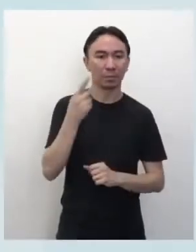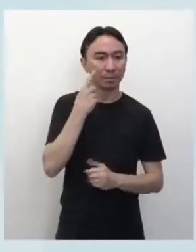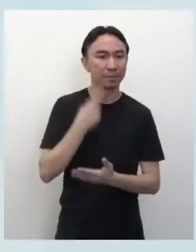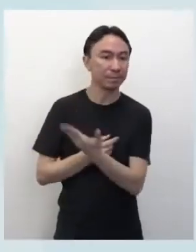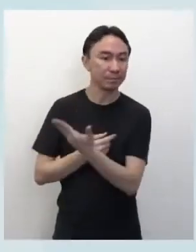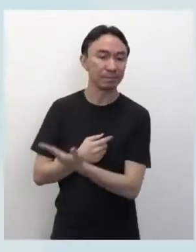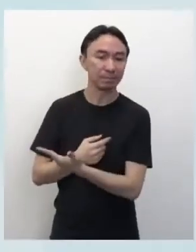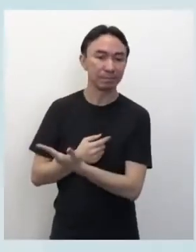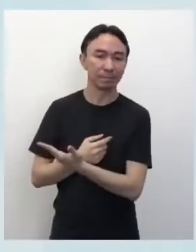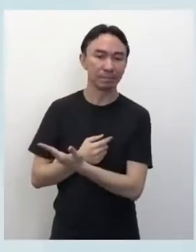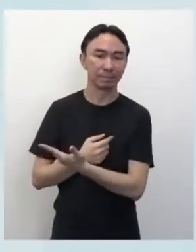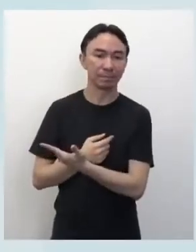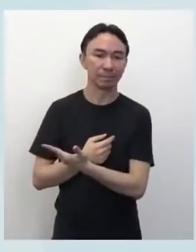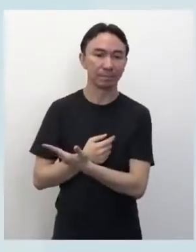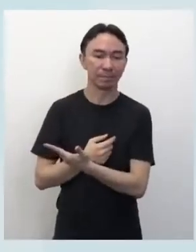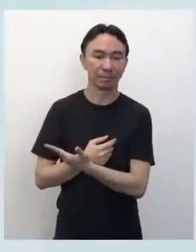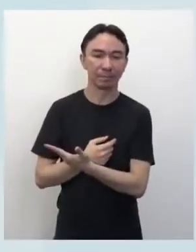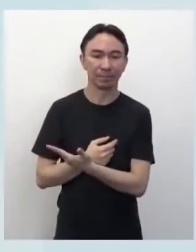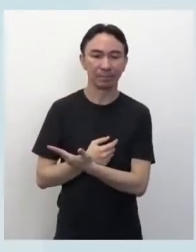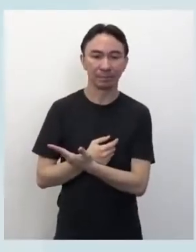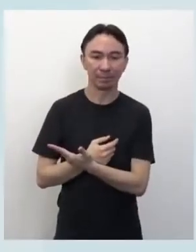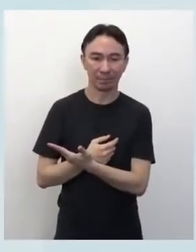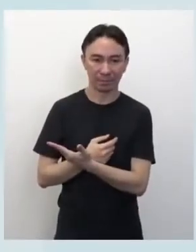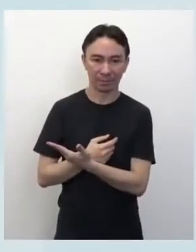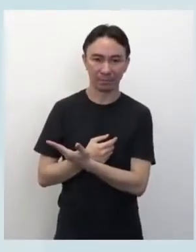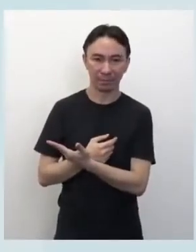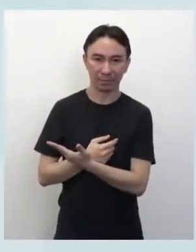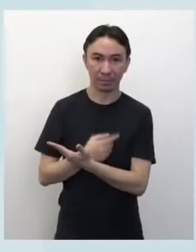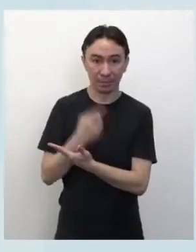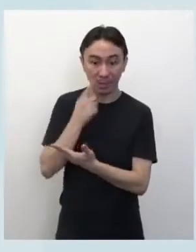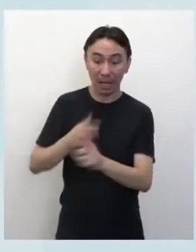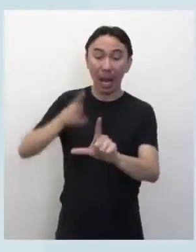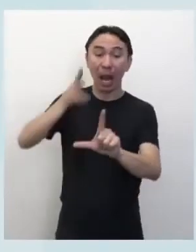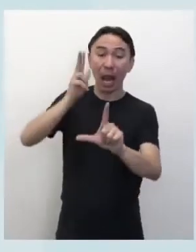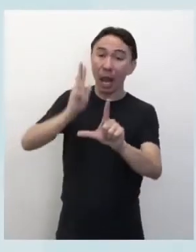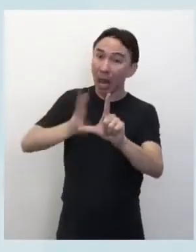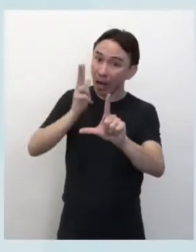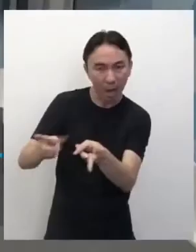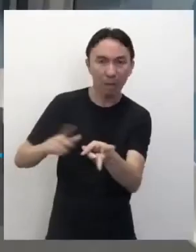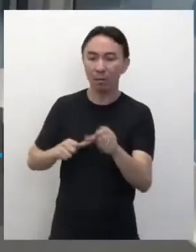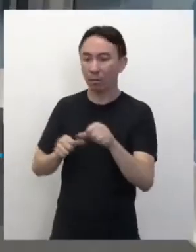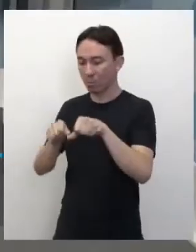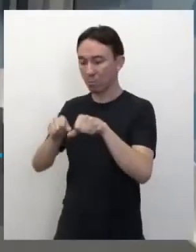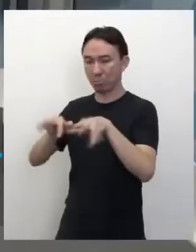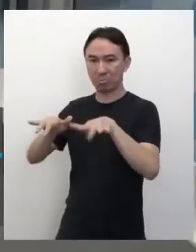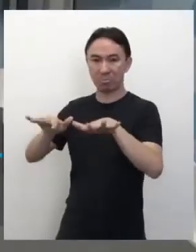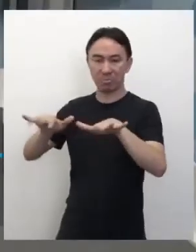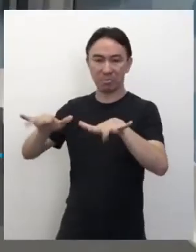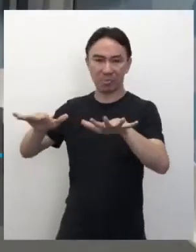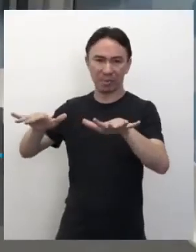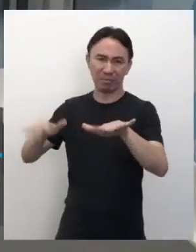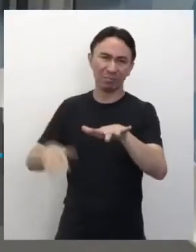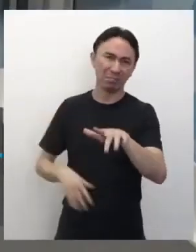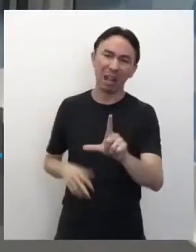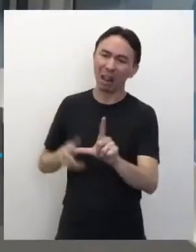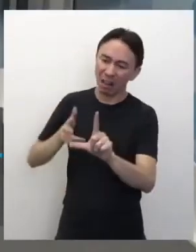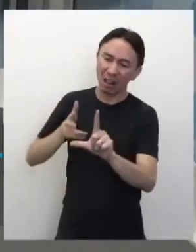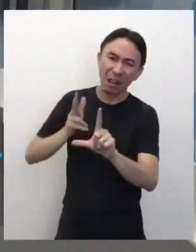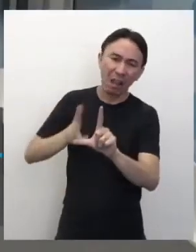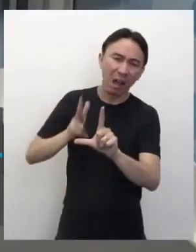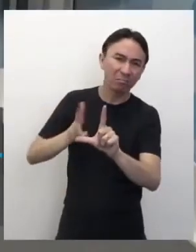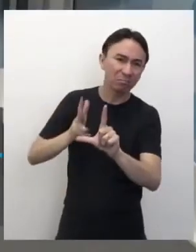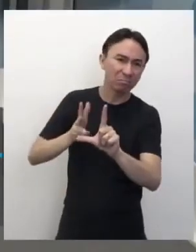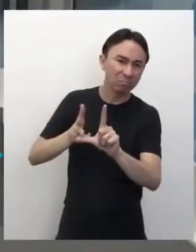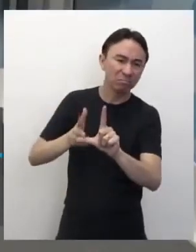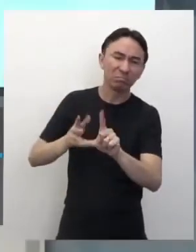O segundo, ó. Lives devem continuar após a pandemia. Lives também, né? Uma palavra aí,